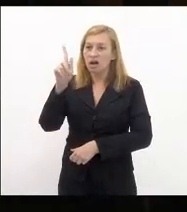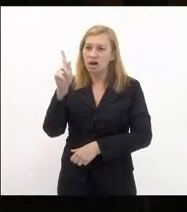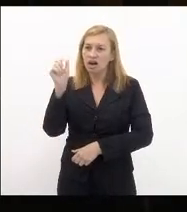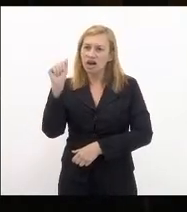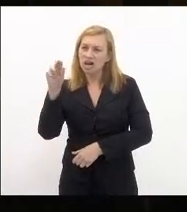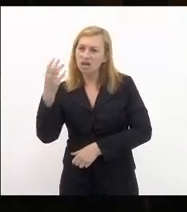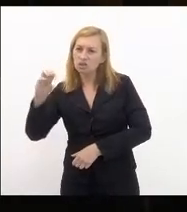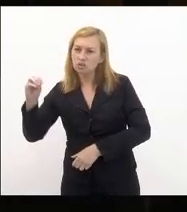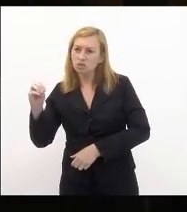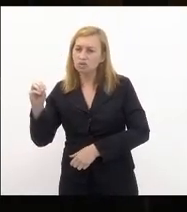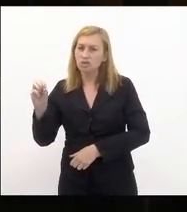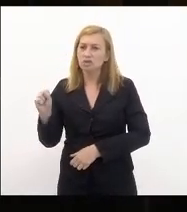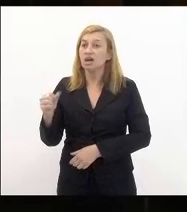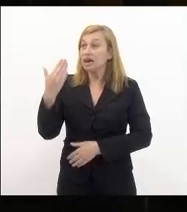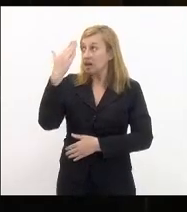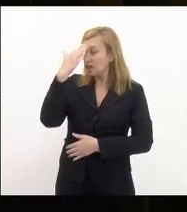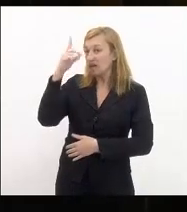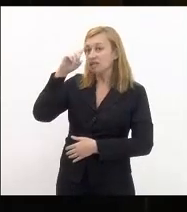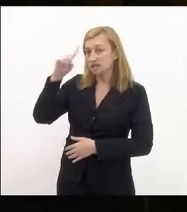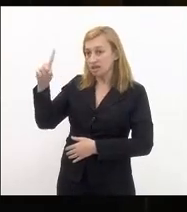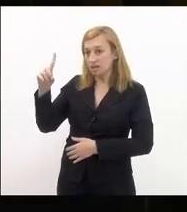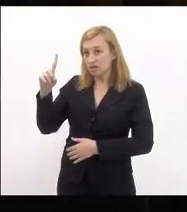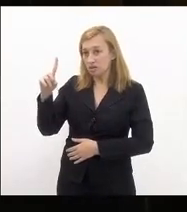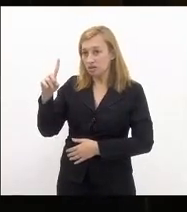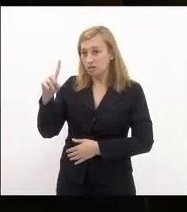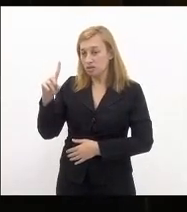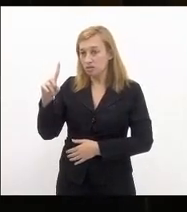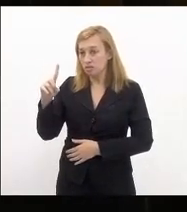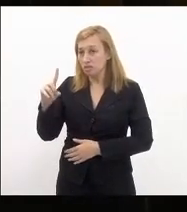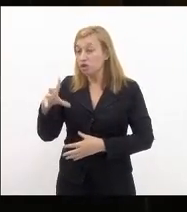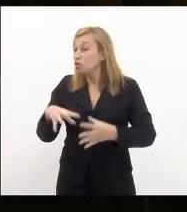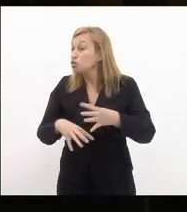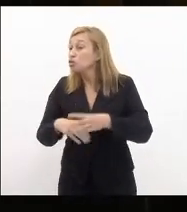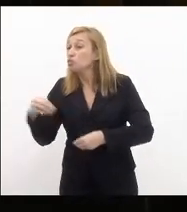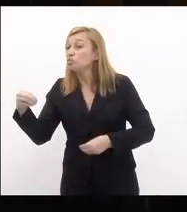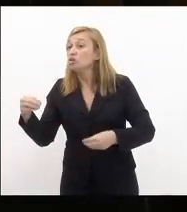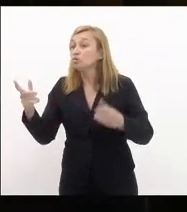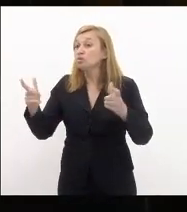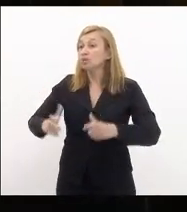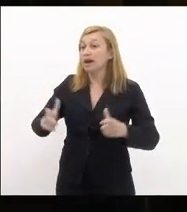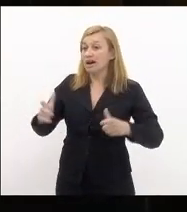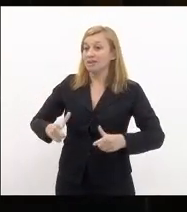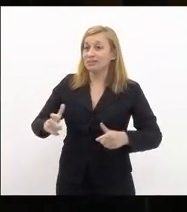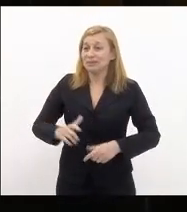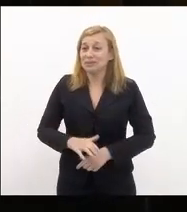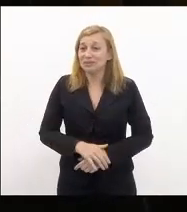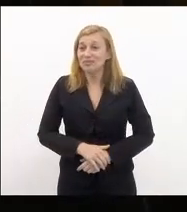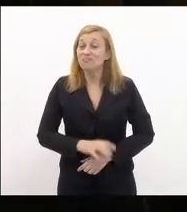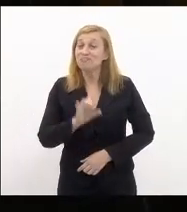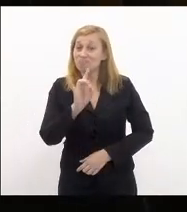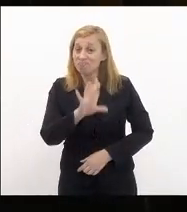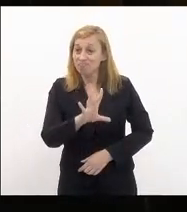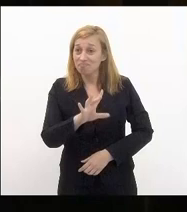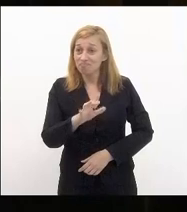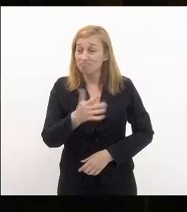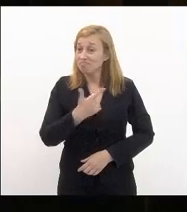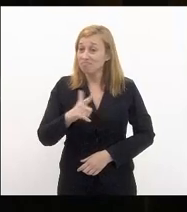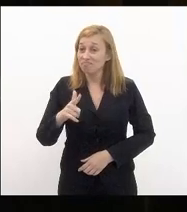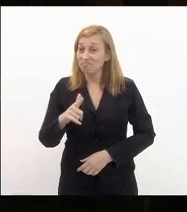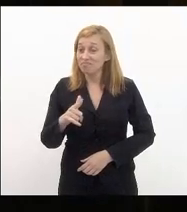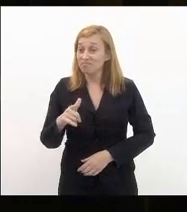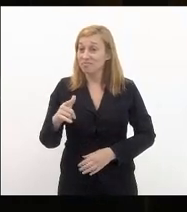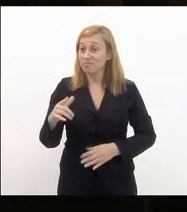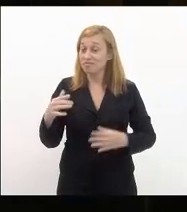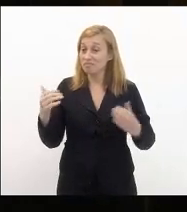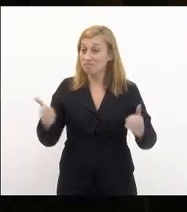graças a Deus foram extirpados do nosso convívio naquela operação que somente não teria sido brilhante se